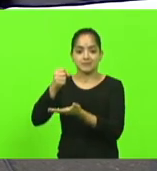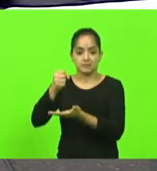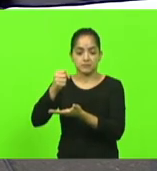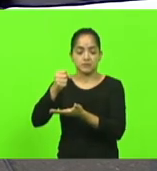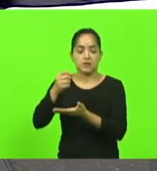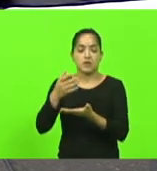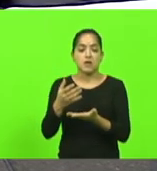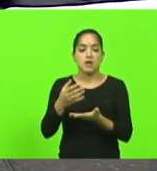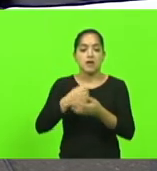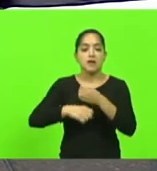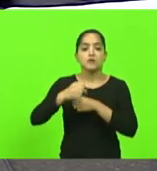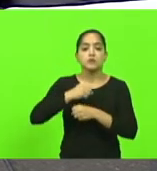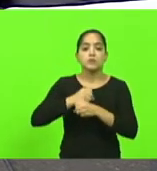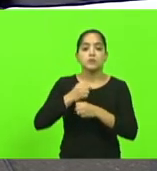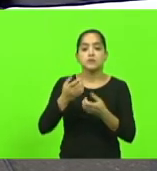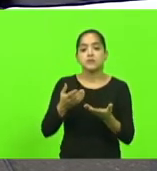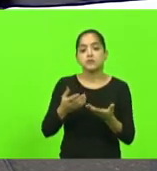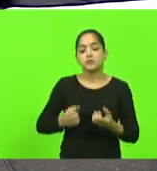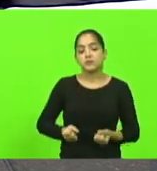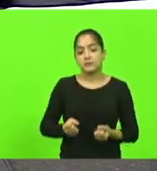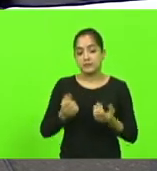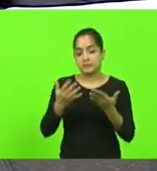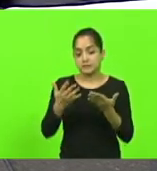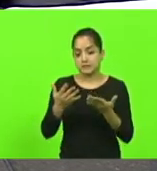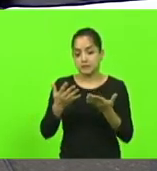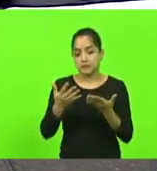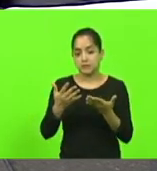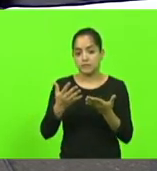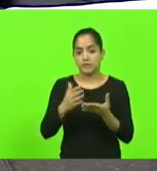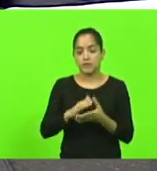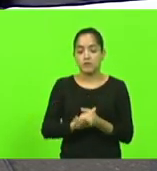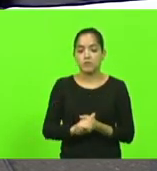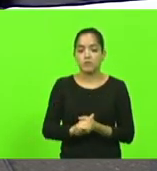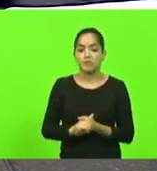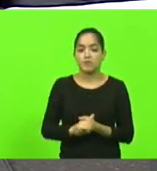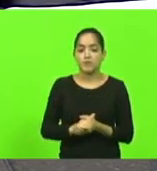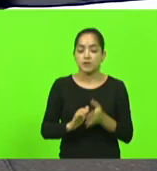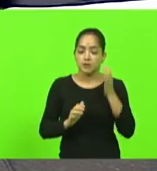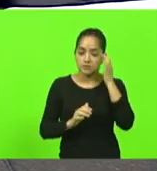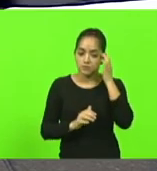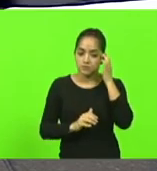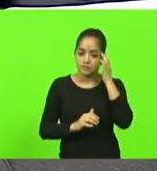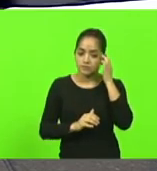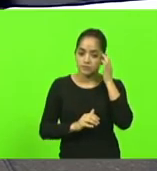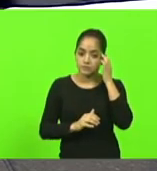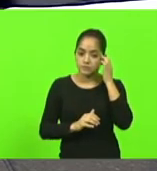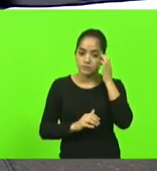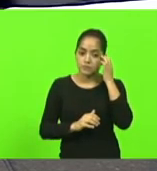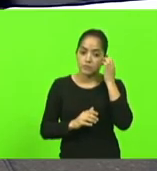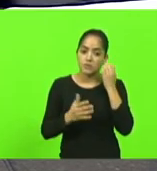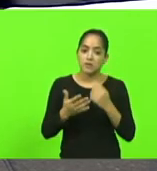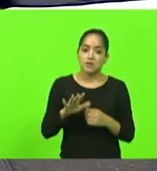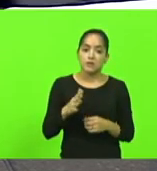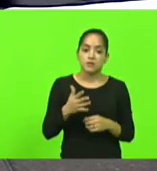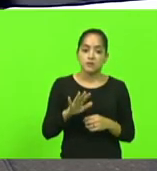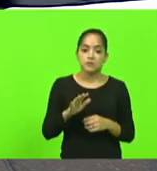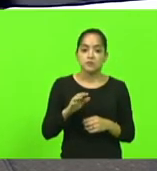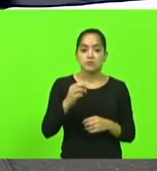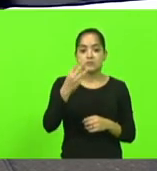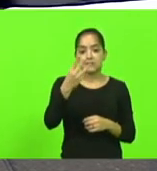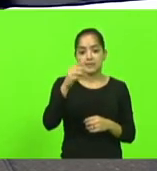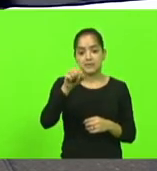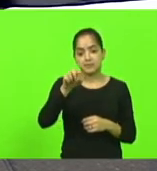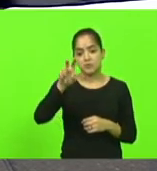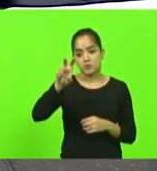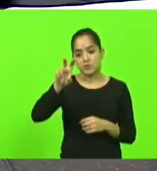se gastava o custo de um de um hectare era em torno de 3.500